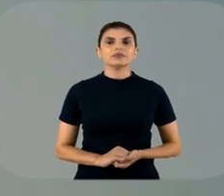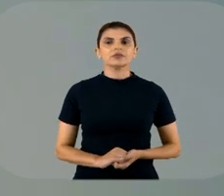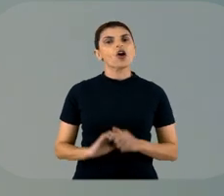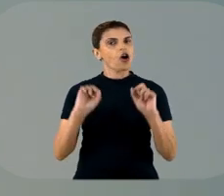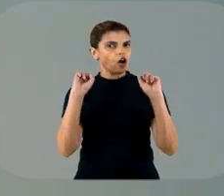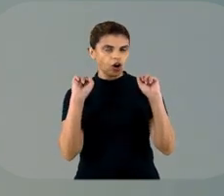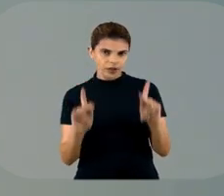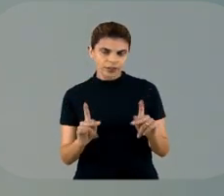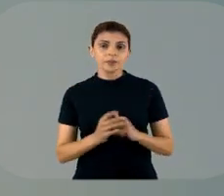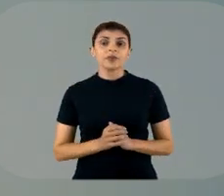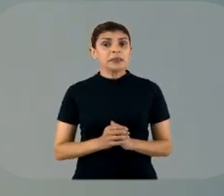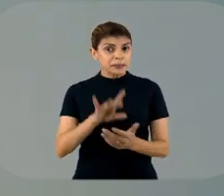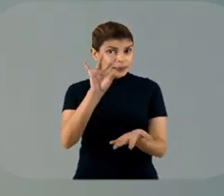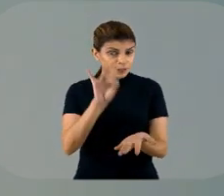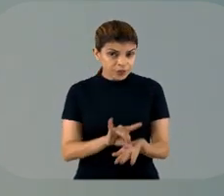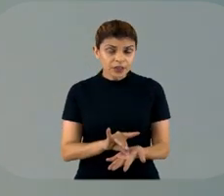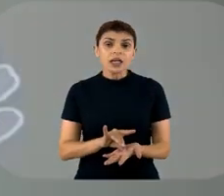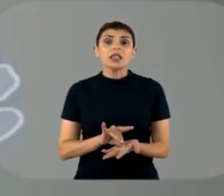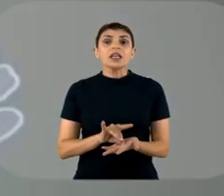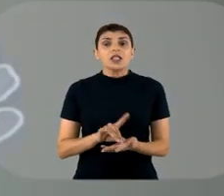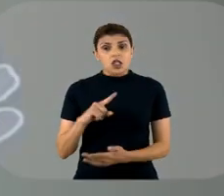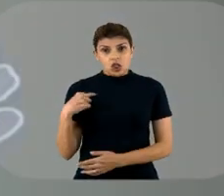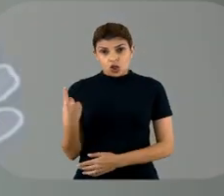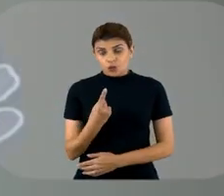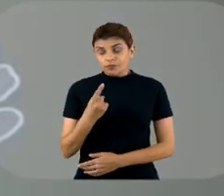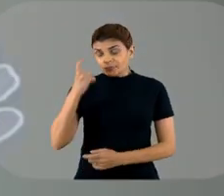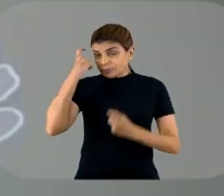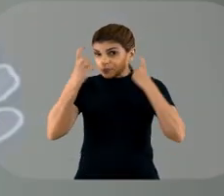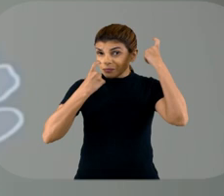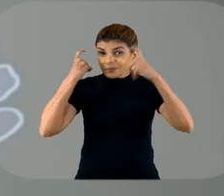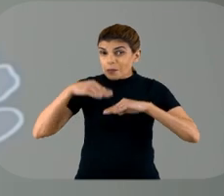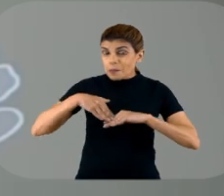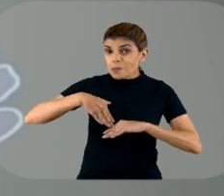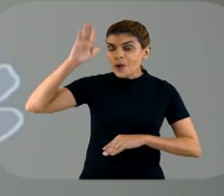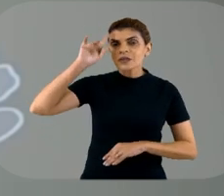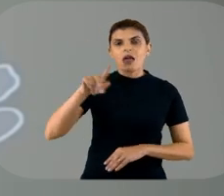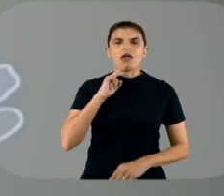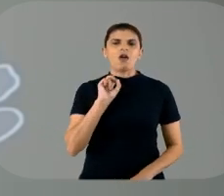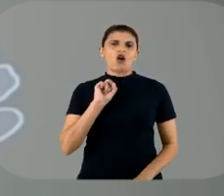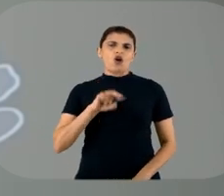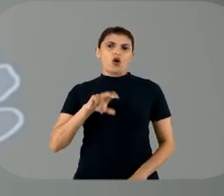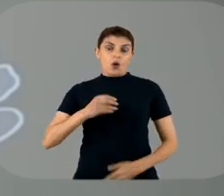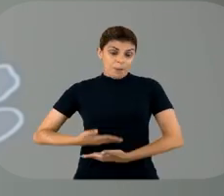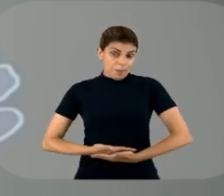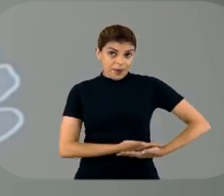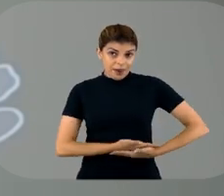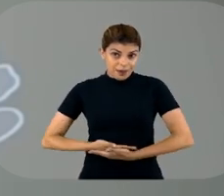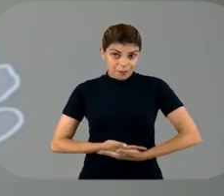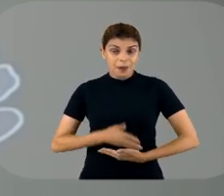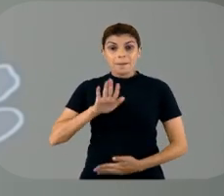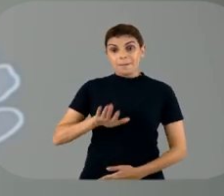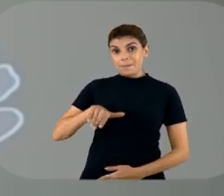Ok, na verdade, a nossa maior preocupação é a contaminação do bebê